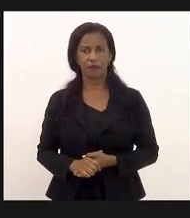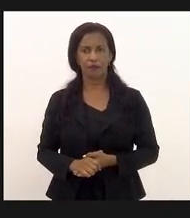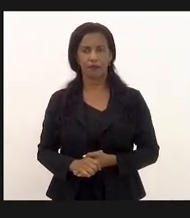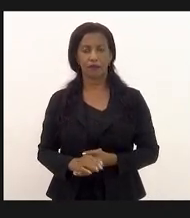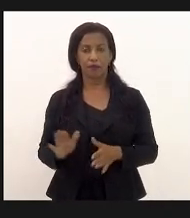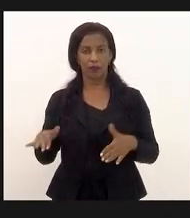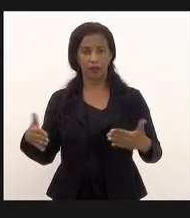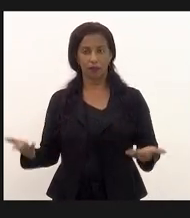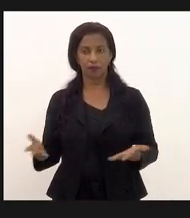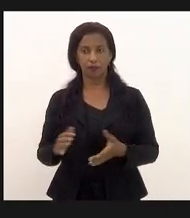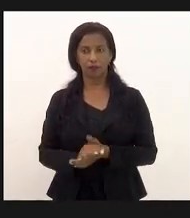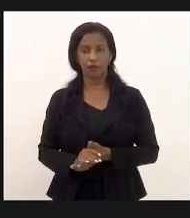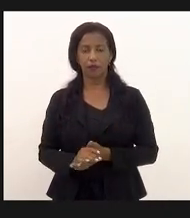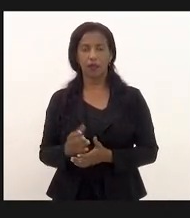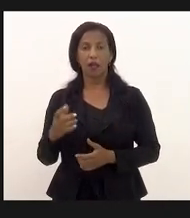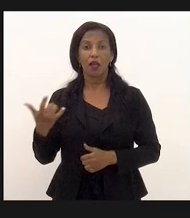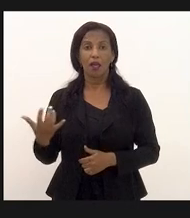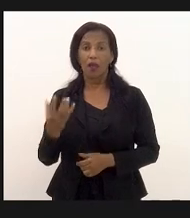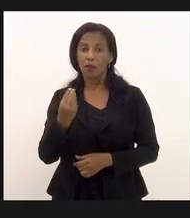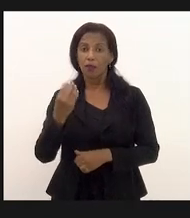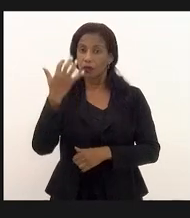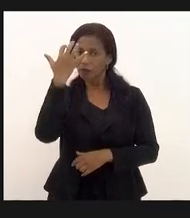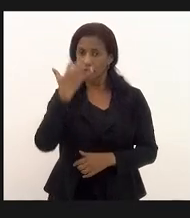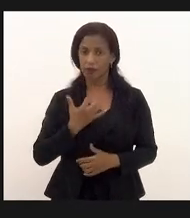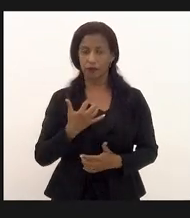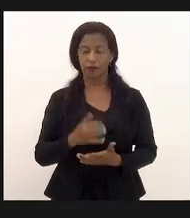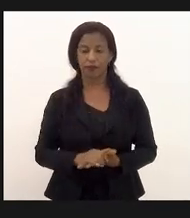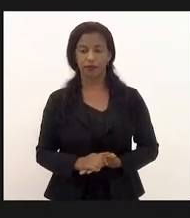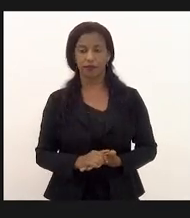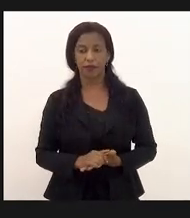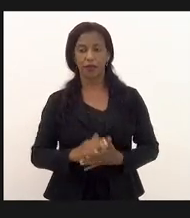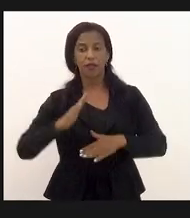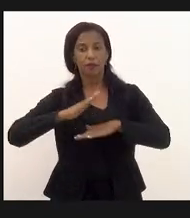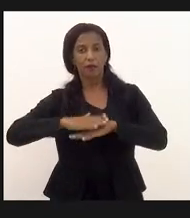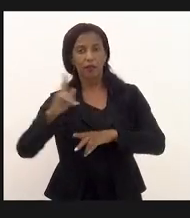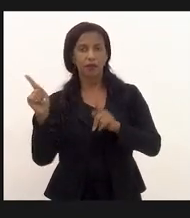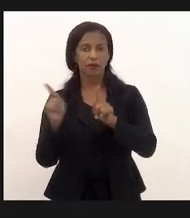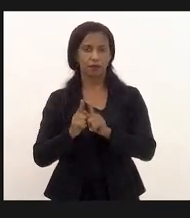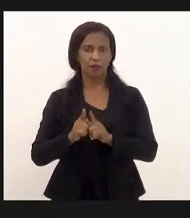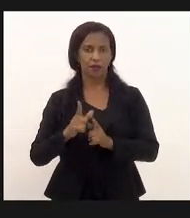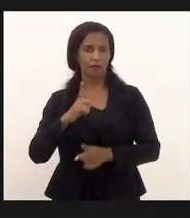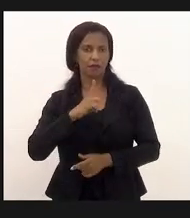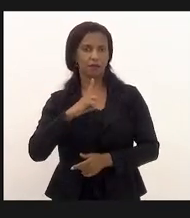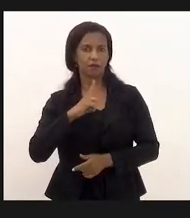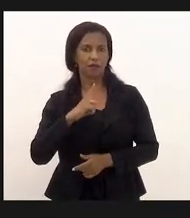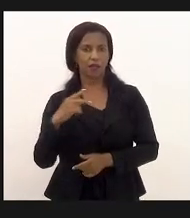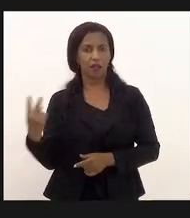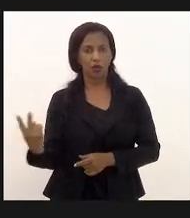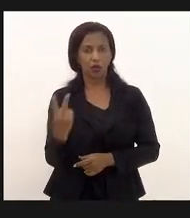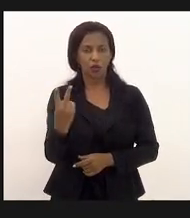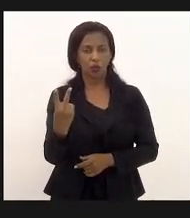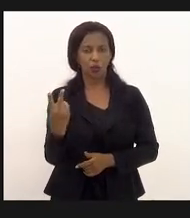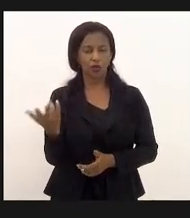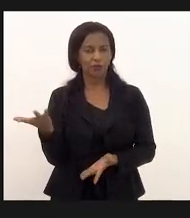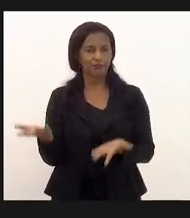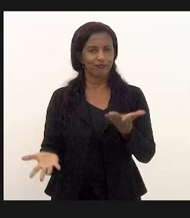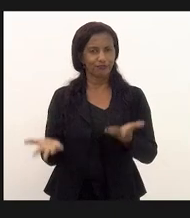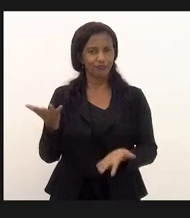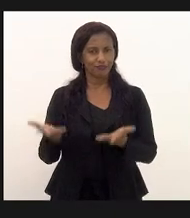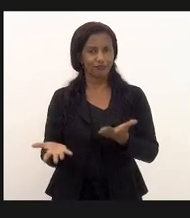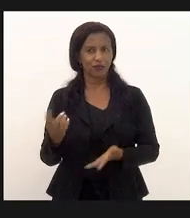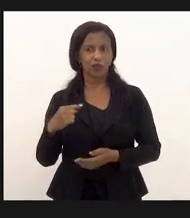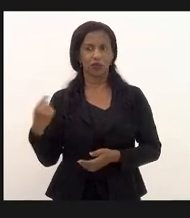então é muito grave e mais do que isso existe dois pesos e duas medidas